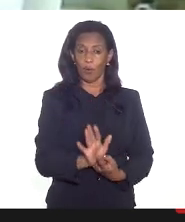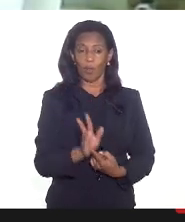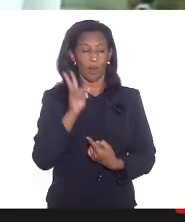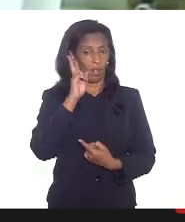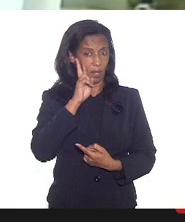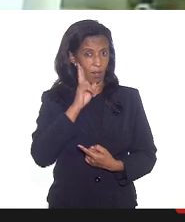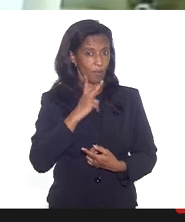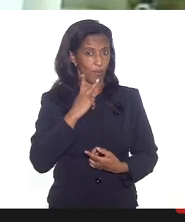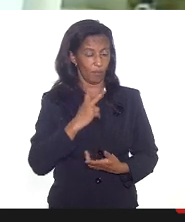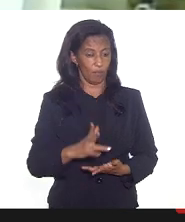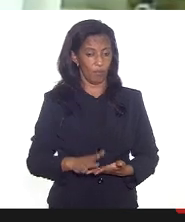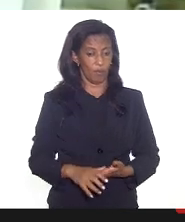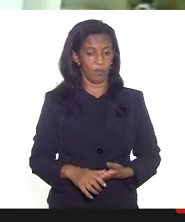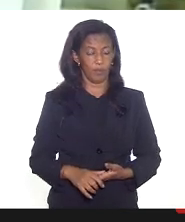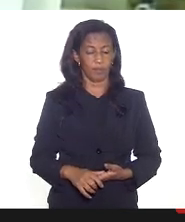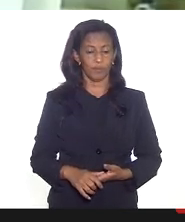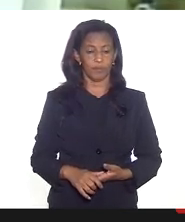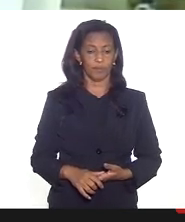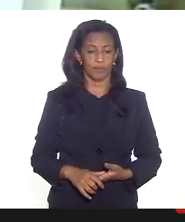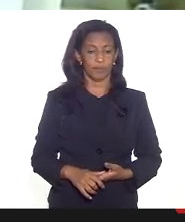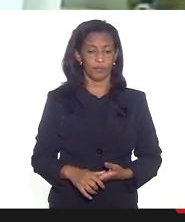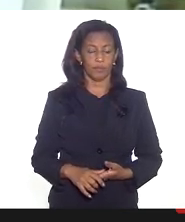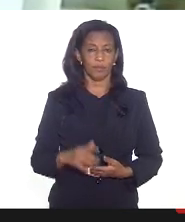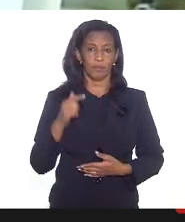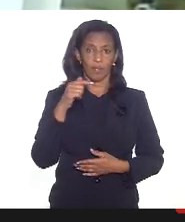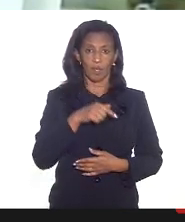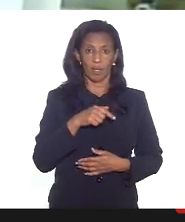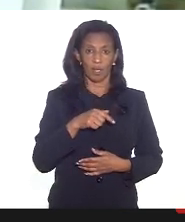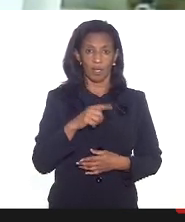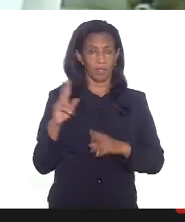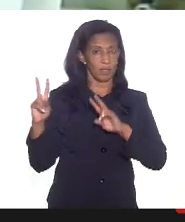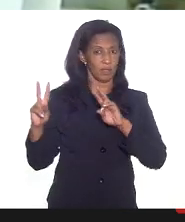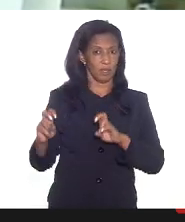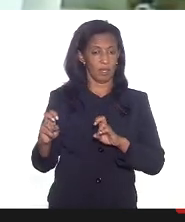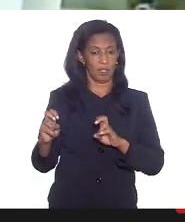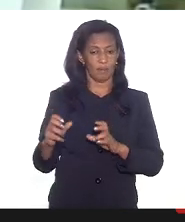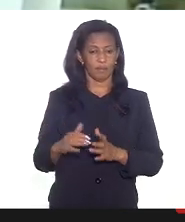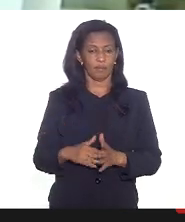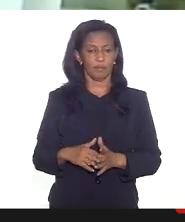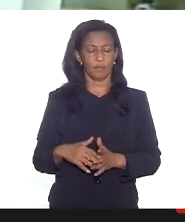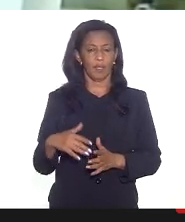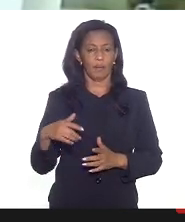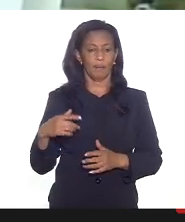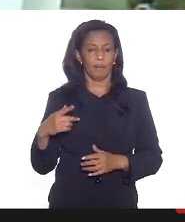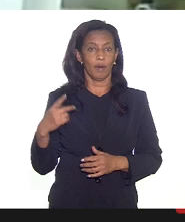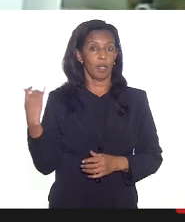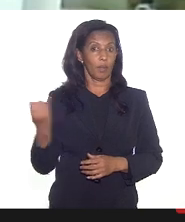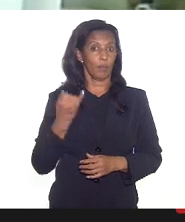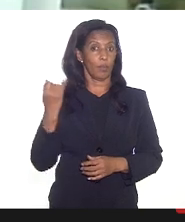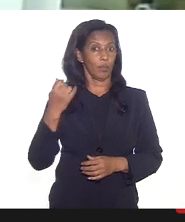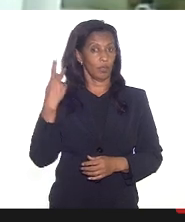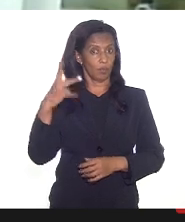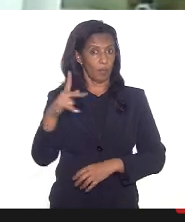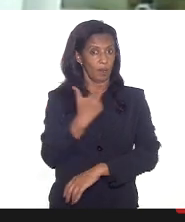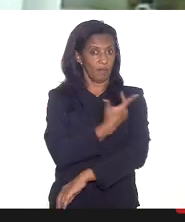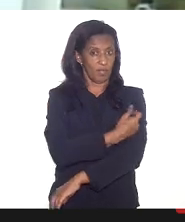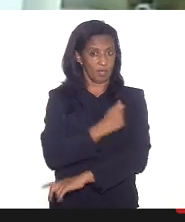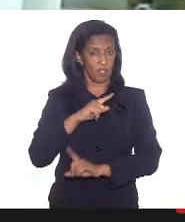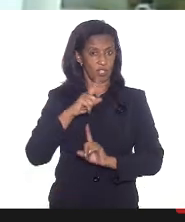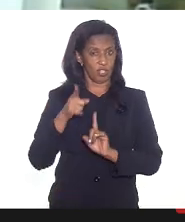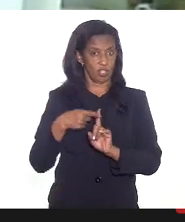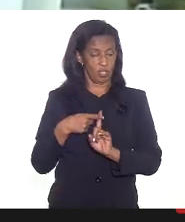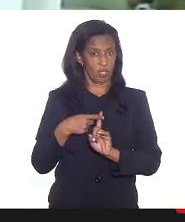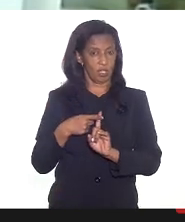comentei que eu estava comentando aqui nesse termo a última linha é assim importante para vacinação de